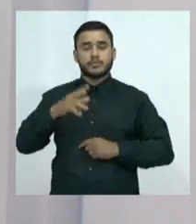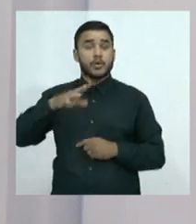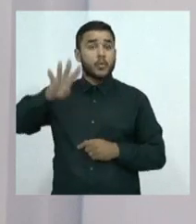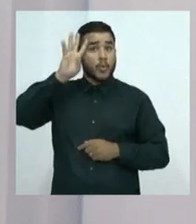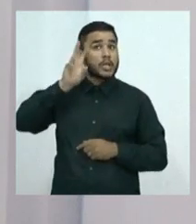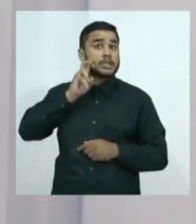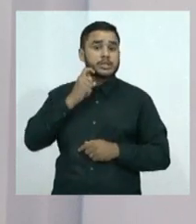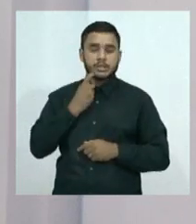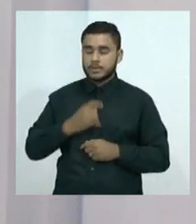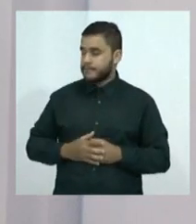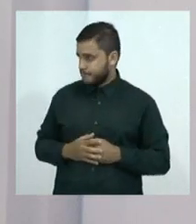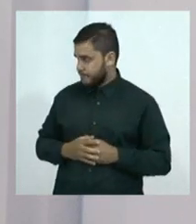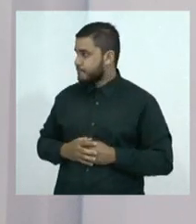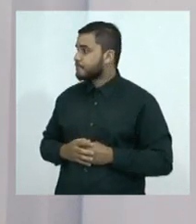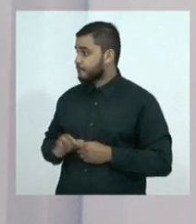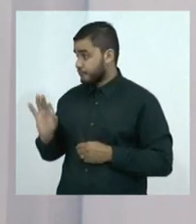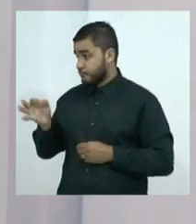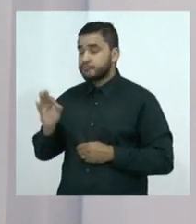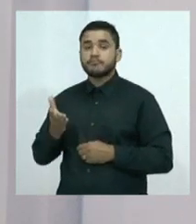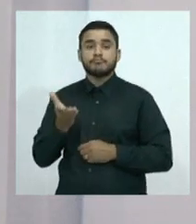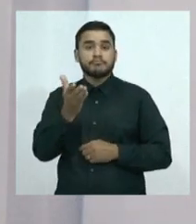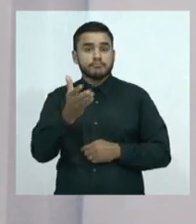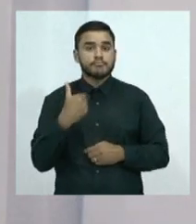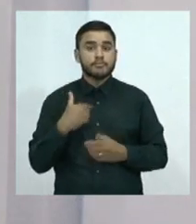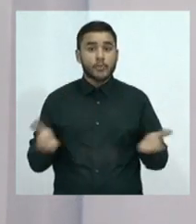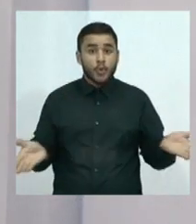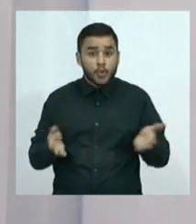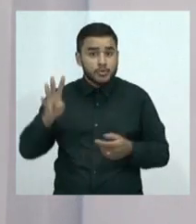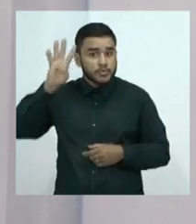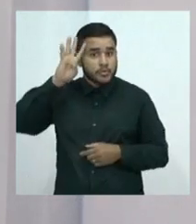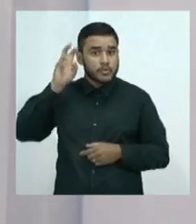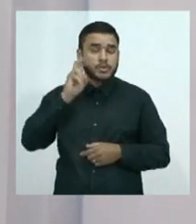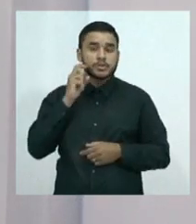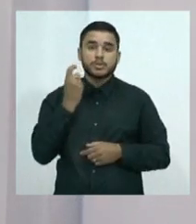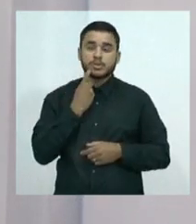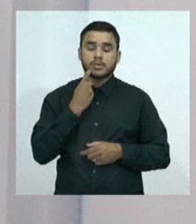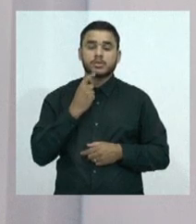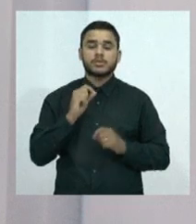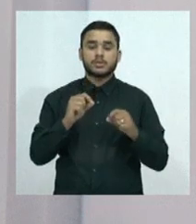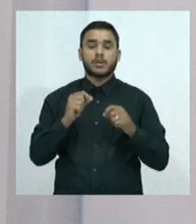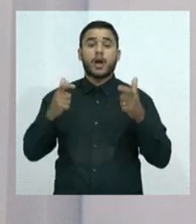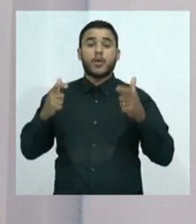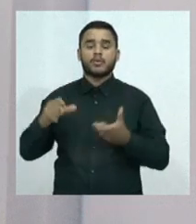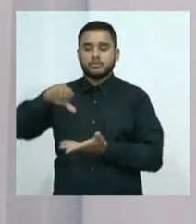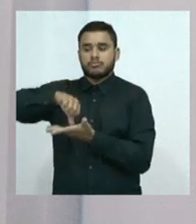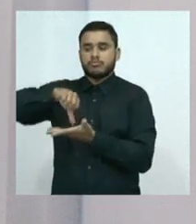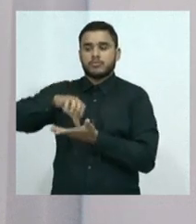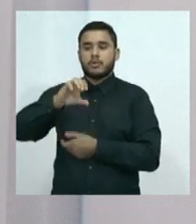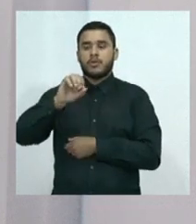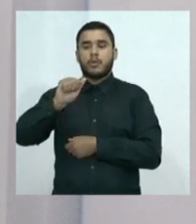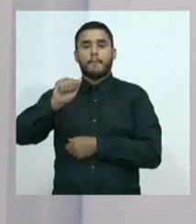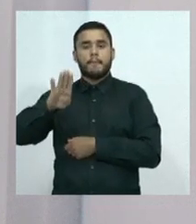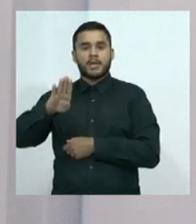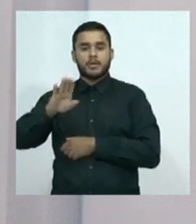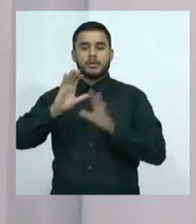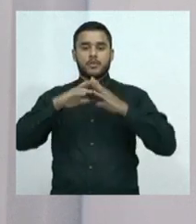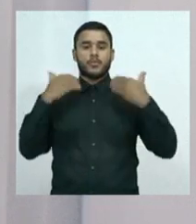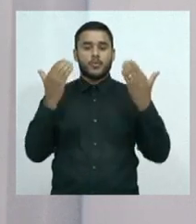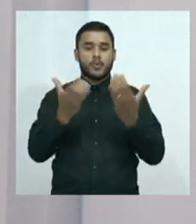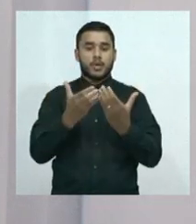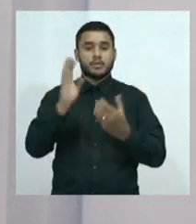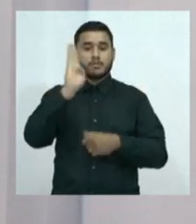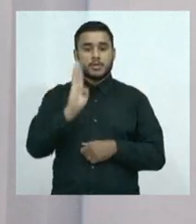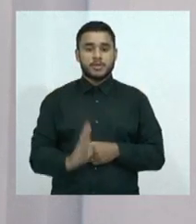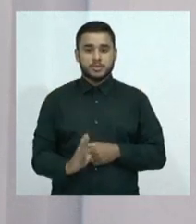Bem, gostaria de convidar vocês a participarem hoje na sede da OAB Ceará, do nosso primeiro Congresso Brasileiro de